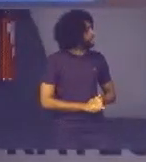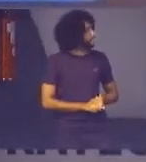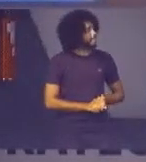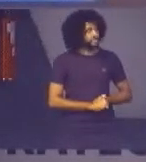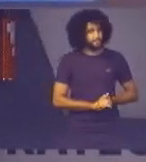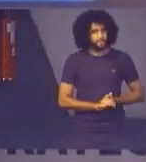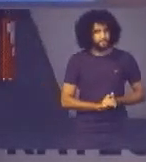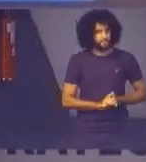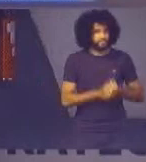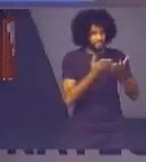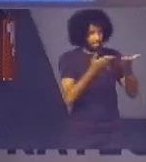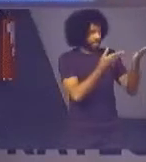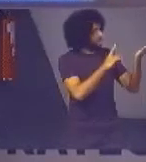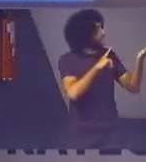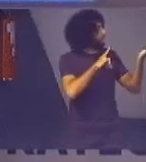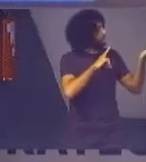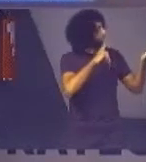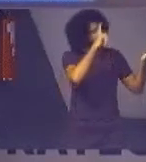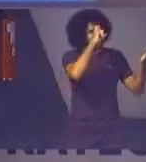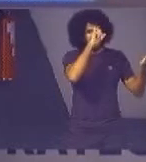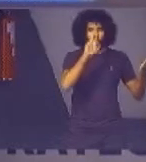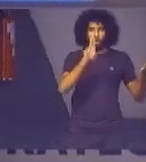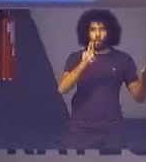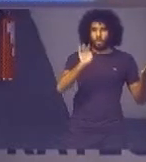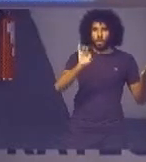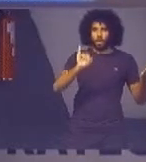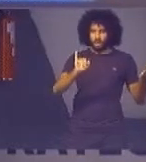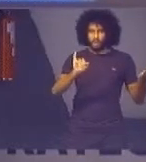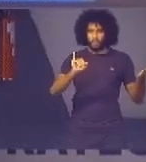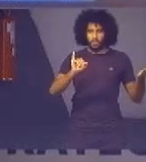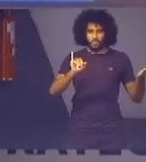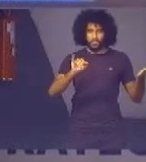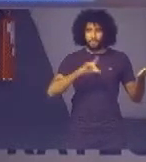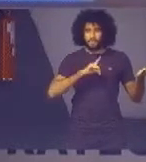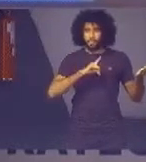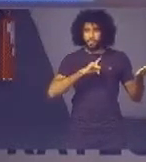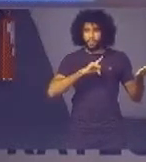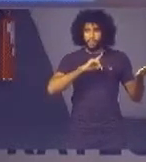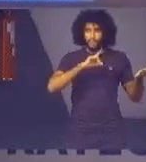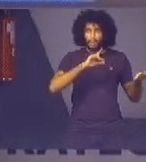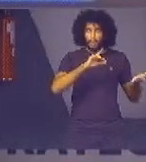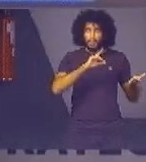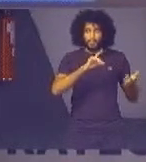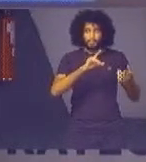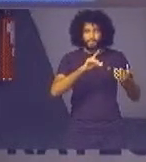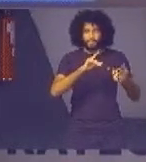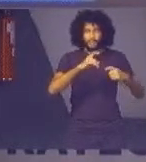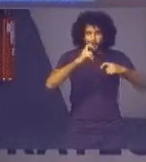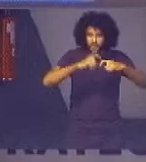ali é uma UTI são um médico do exército junto conosco